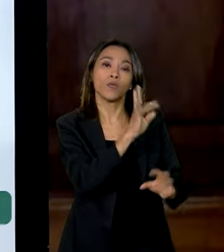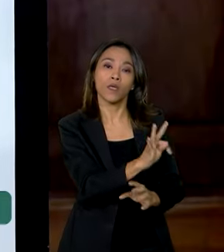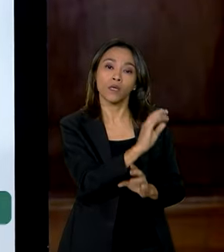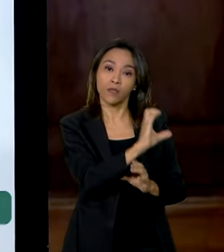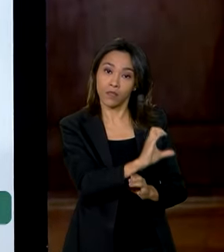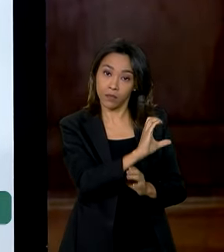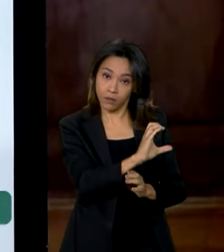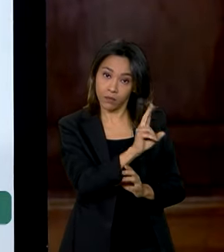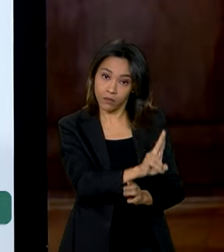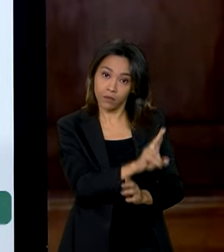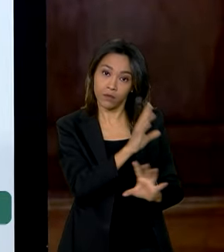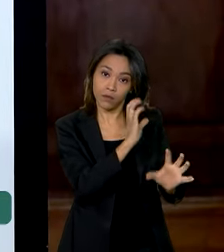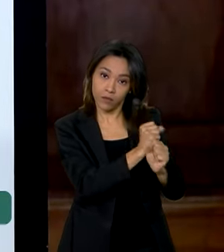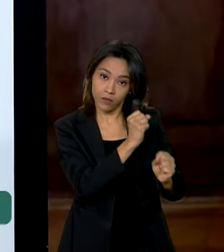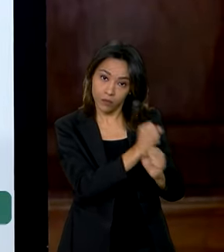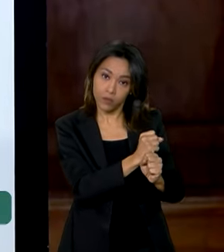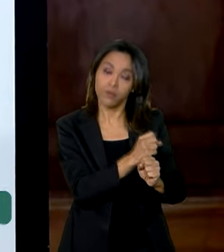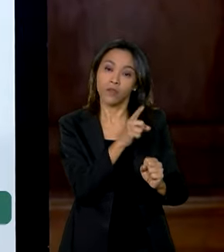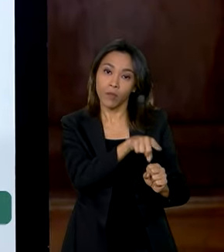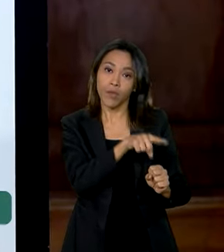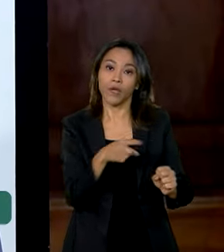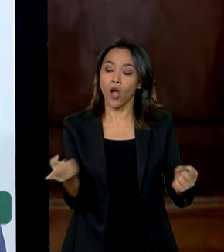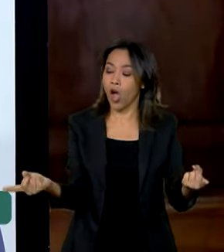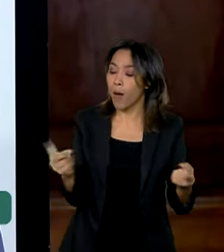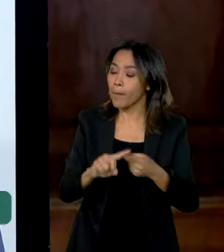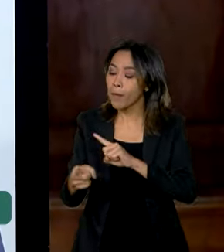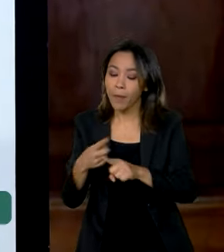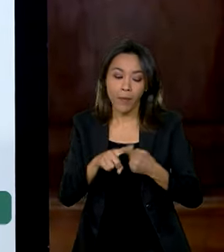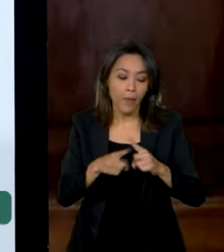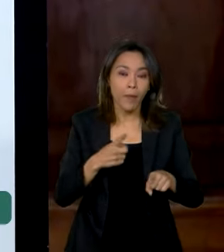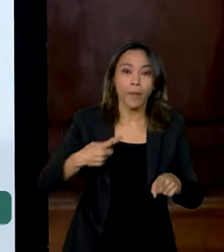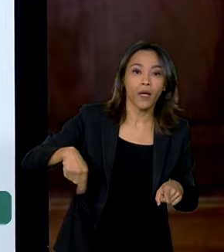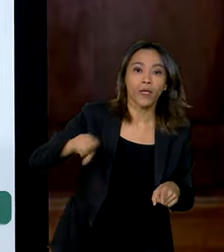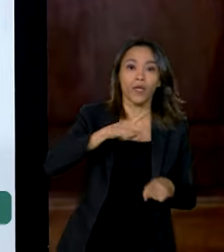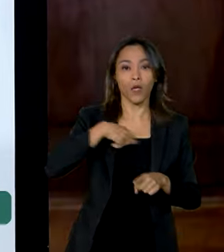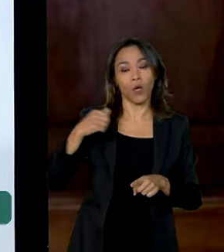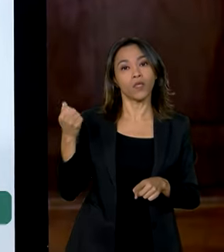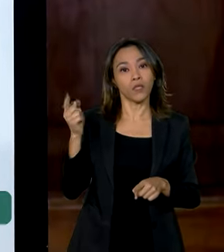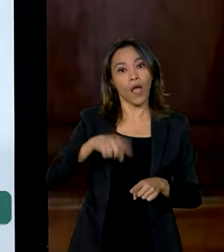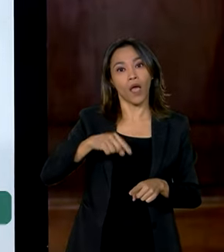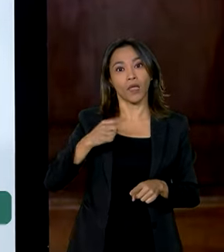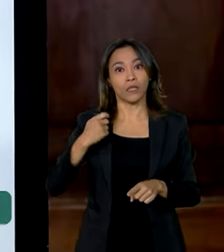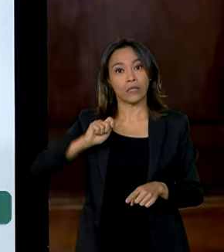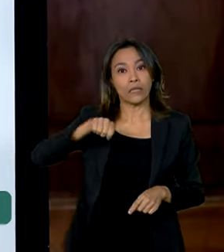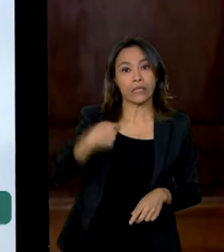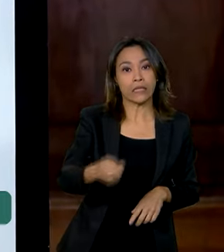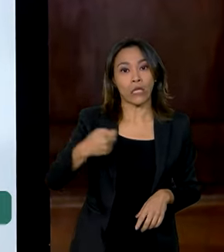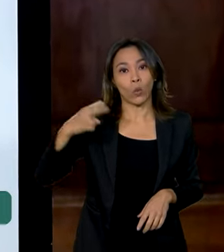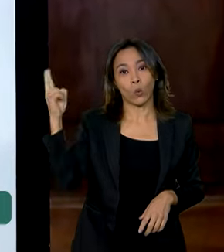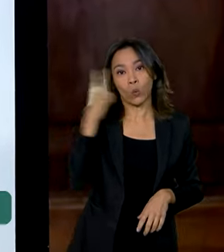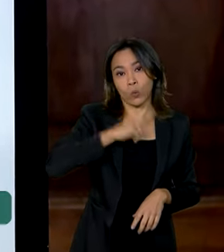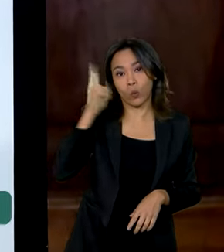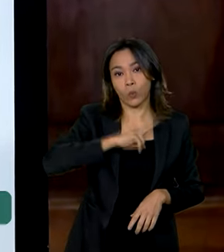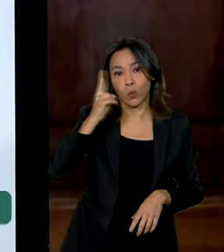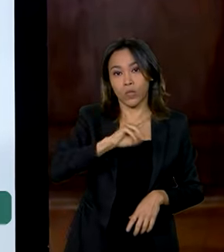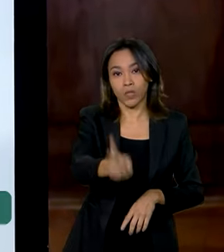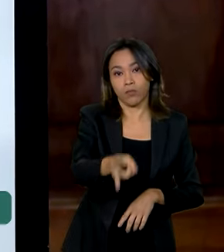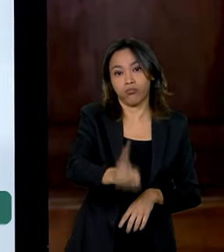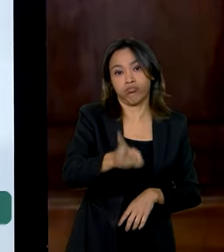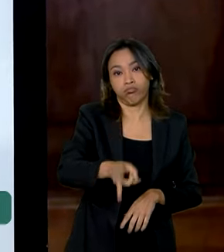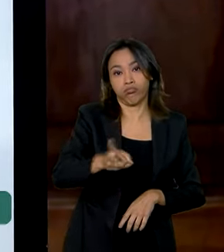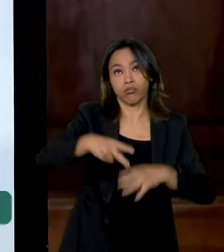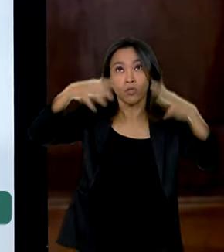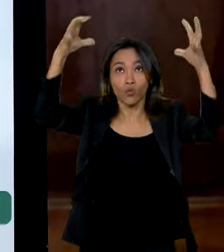porque isso indicativamente nos levaria a decretar a emergência climática permanente